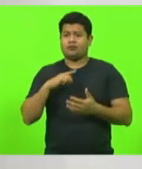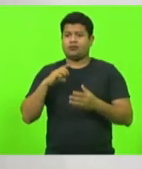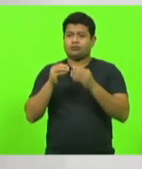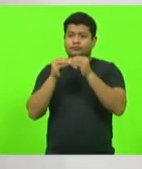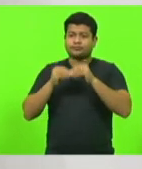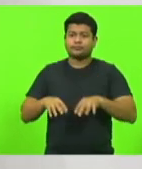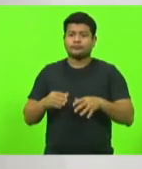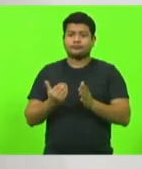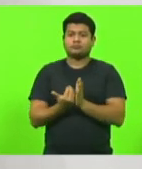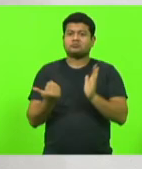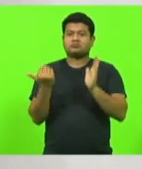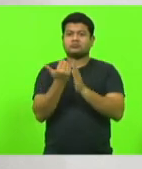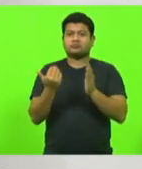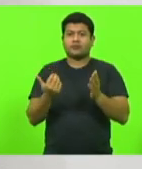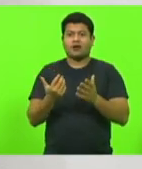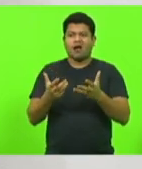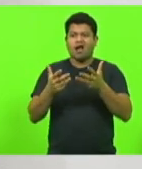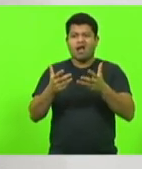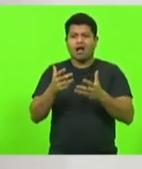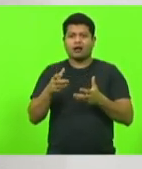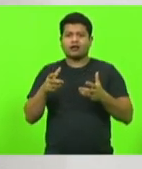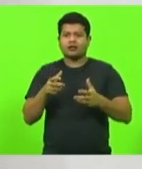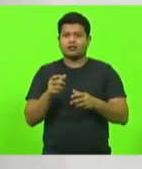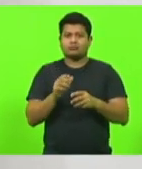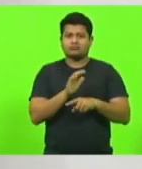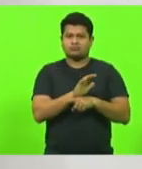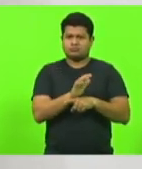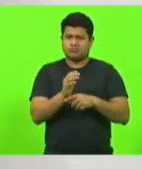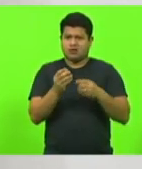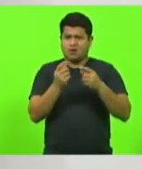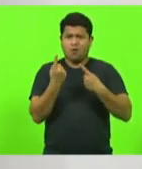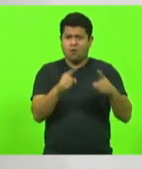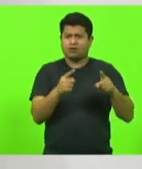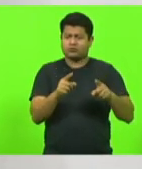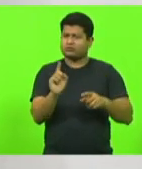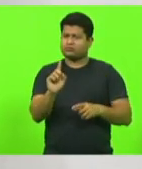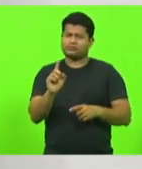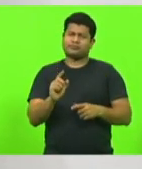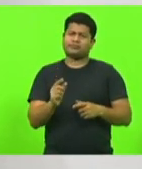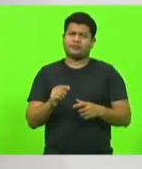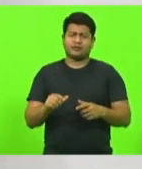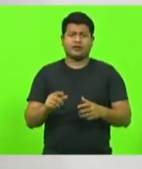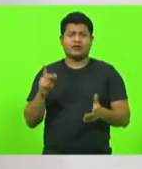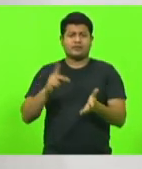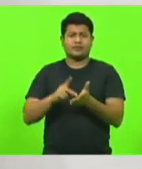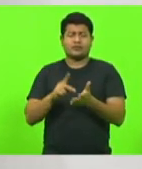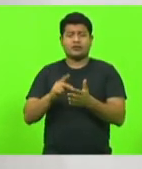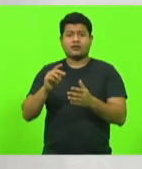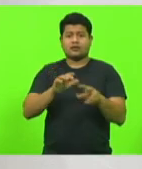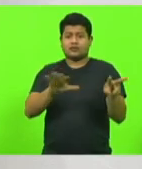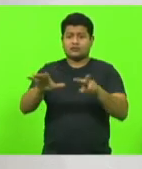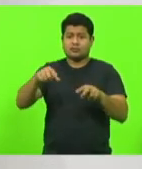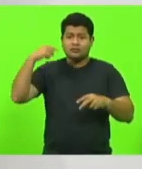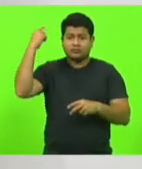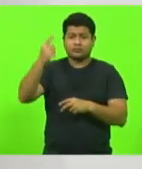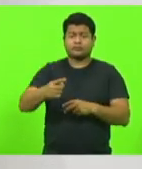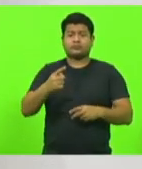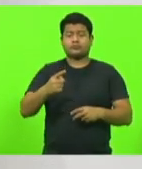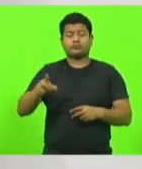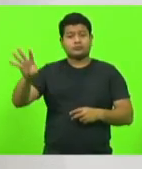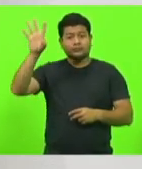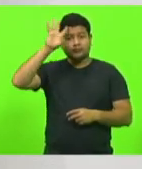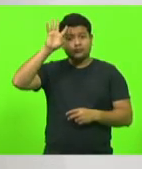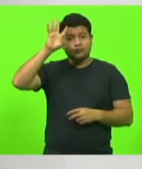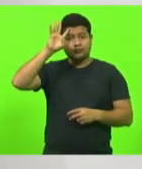e nem intencional da parte de nenhum desses deputados. A grande verdade é que ela começa na próxima semana, se Deus quiser, na próxima quarta